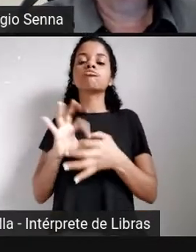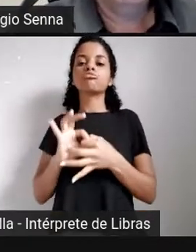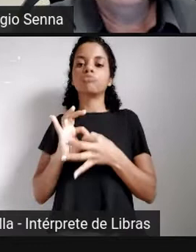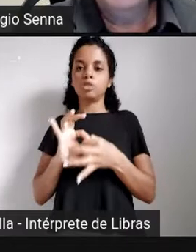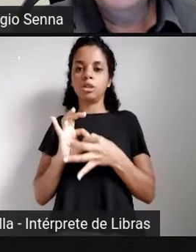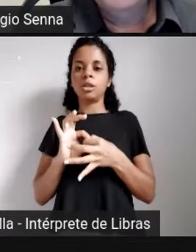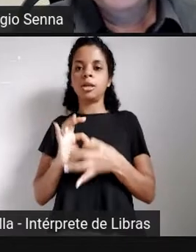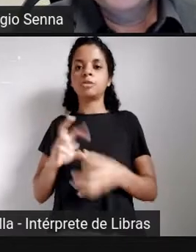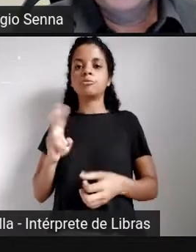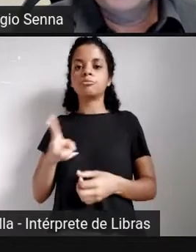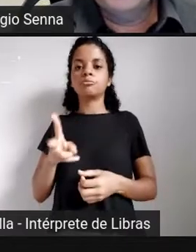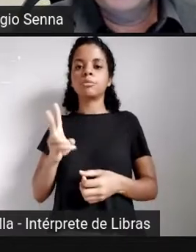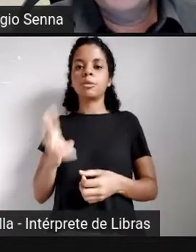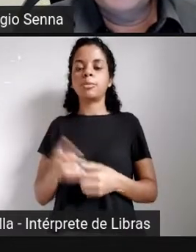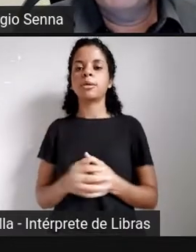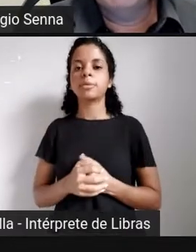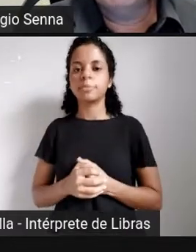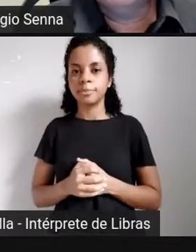seu self.